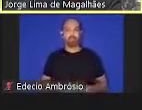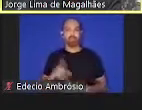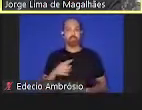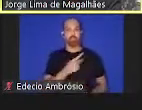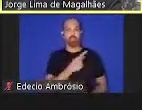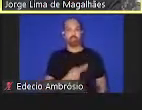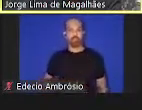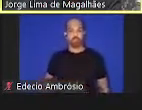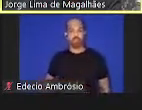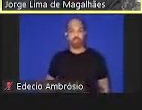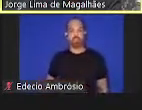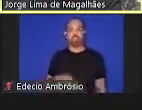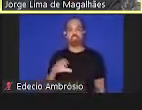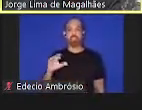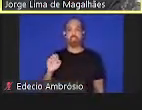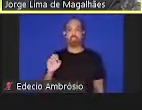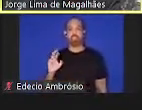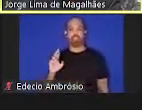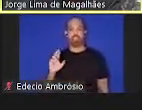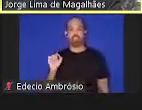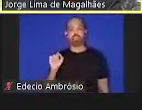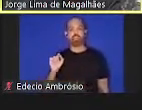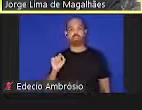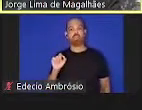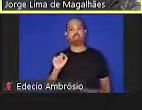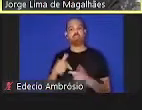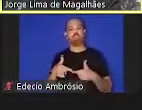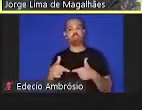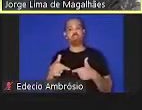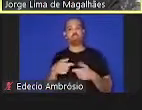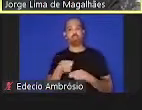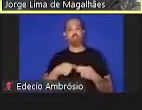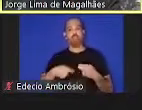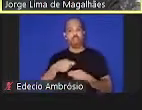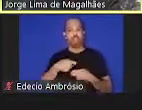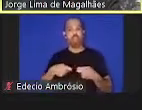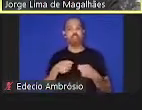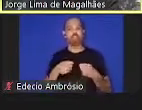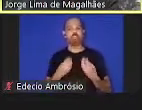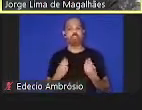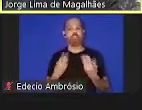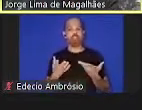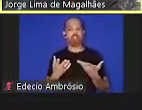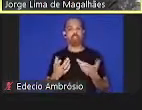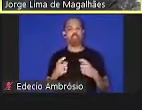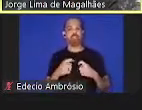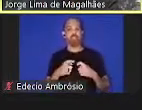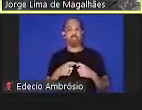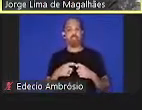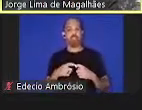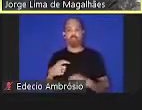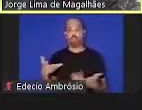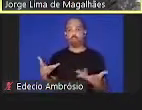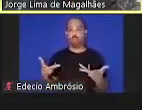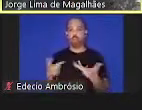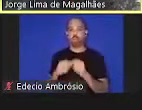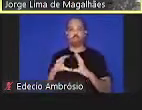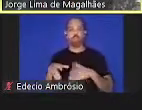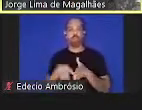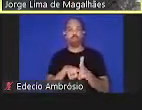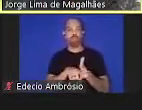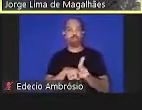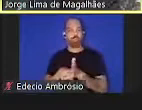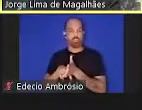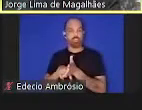das iniciativas de mercado e fornecimento de dinâmicas de saúde e qualidade desse grupo de pesquisa para a